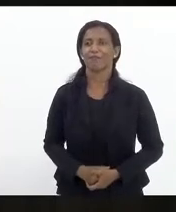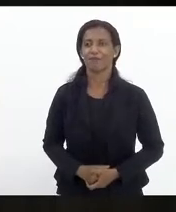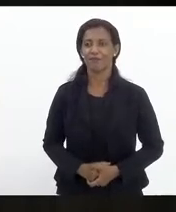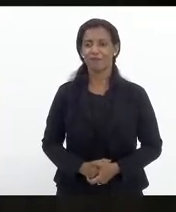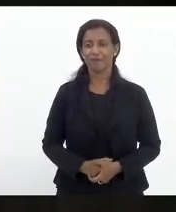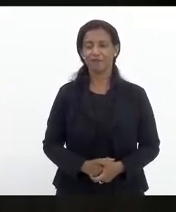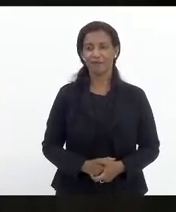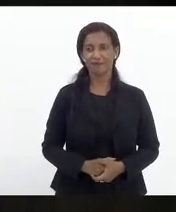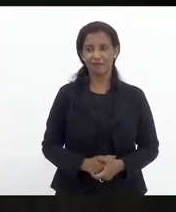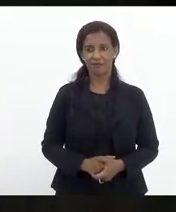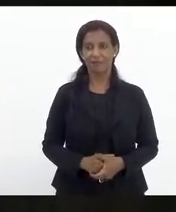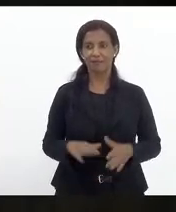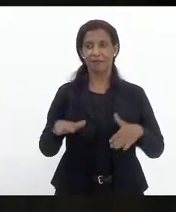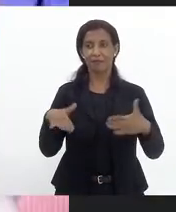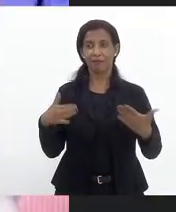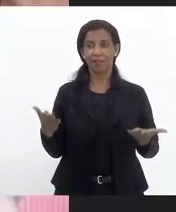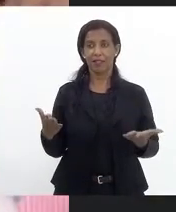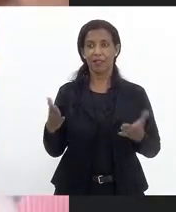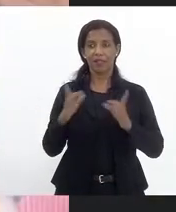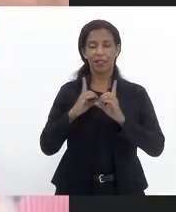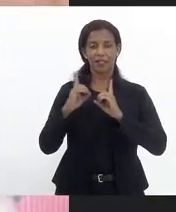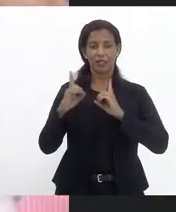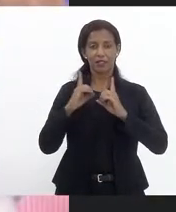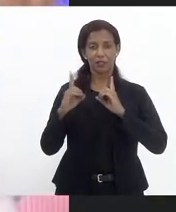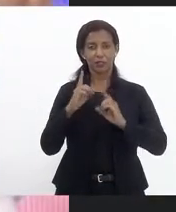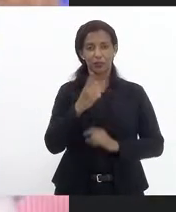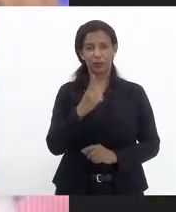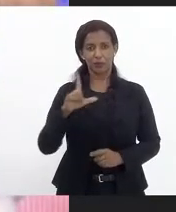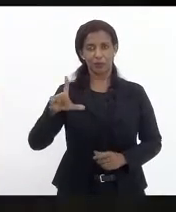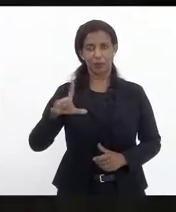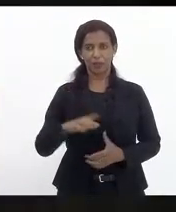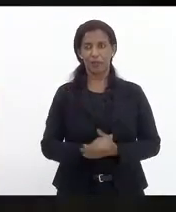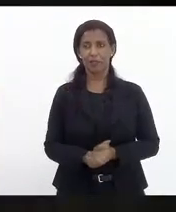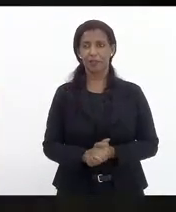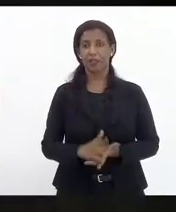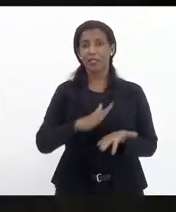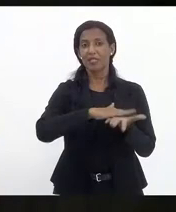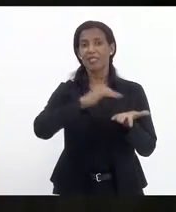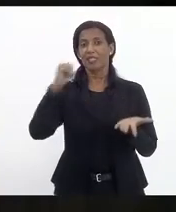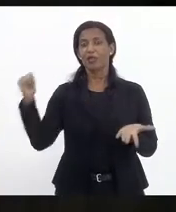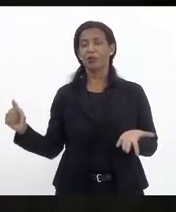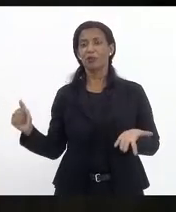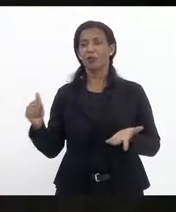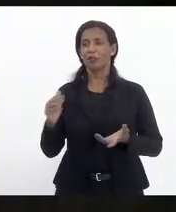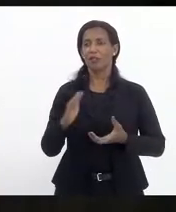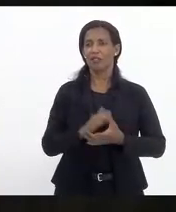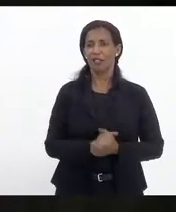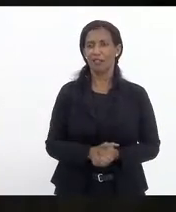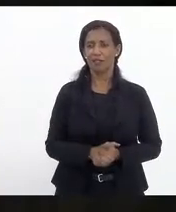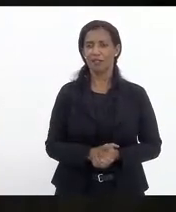Senhor presidente eu gostaria de discutir o projeto Senhor presidente Saiu de pauta a deputada Rosane